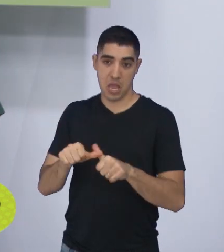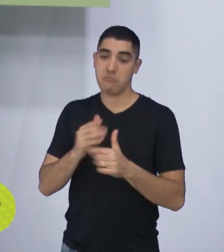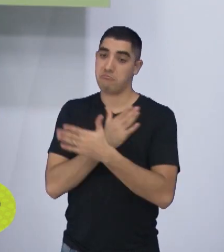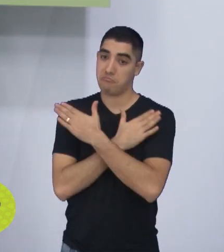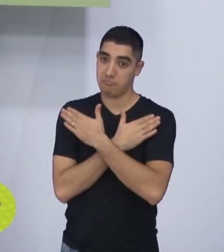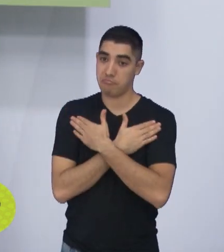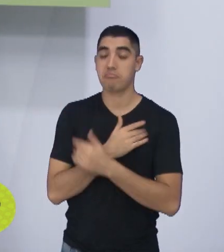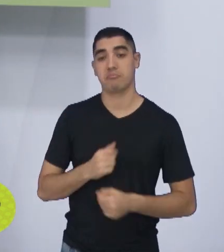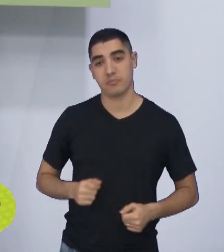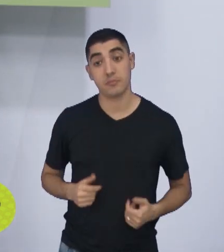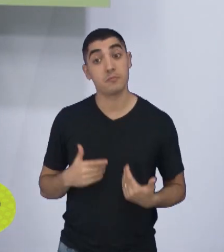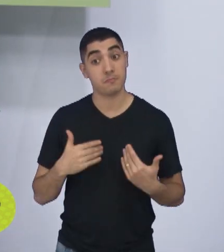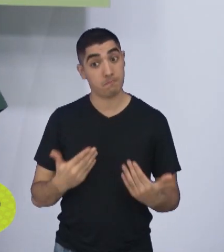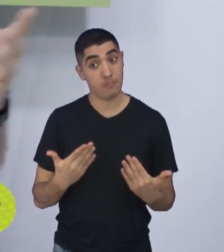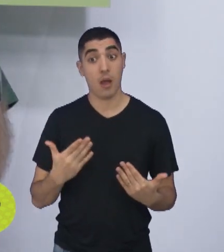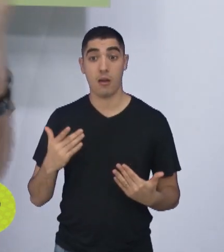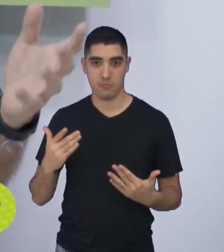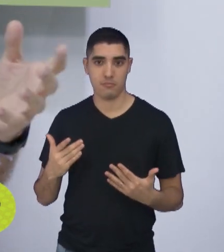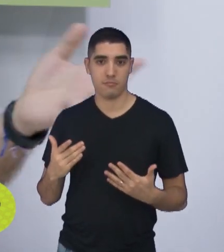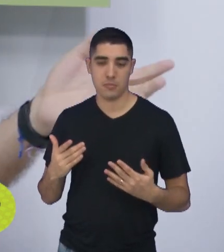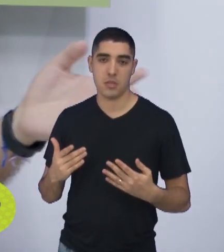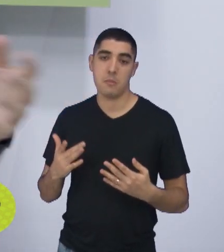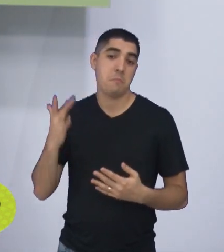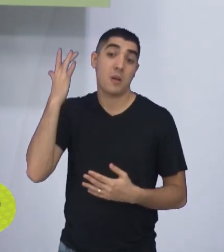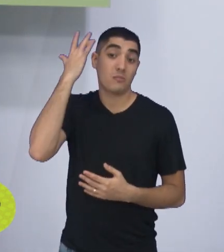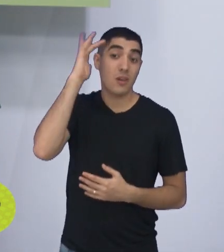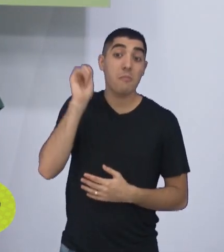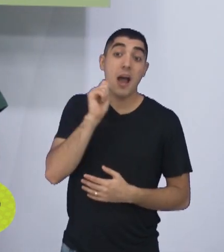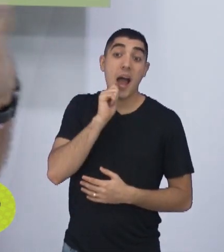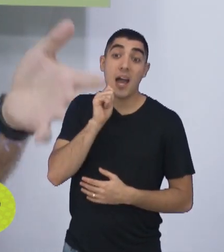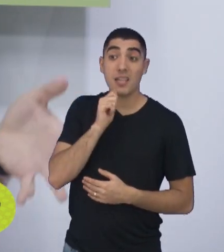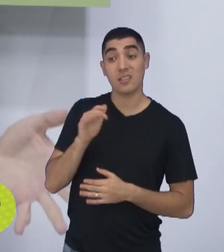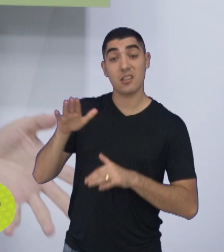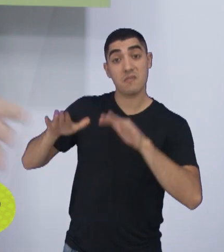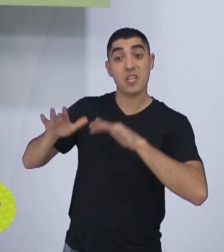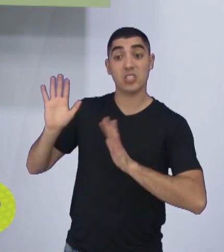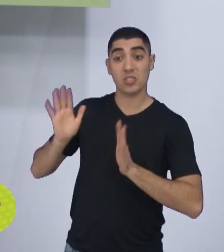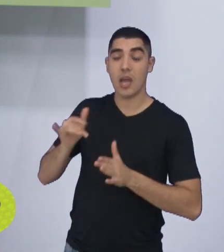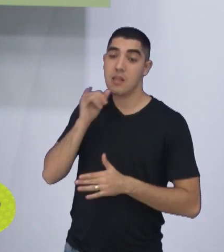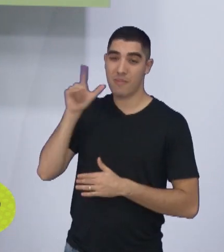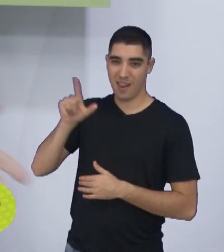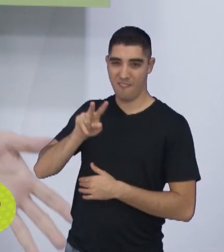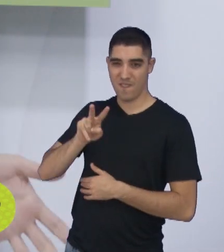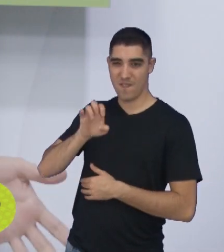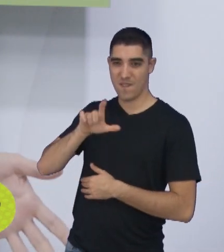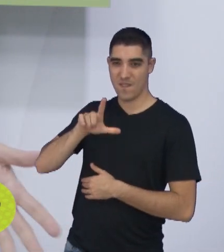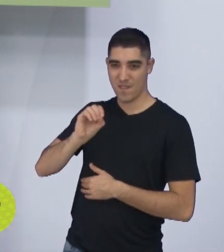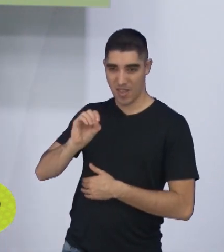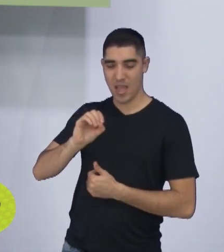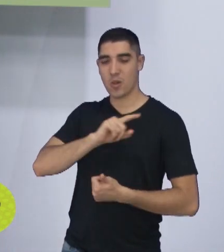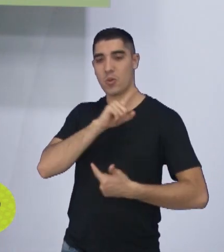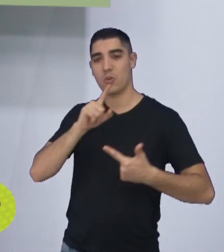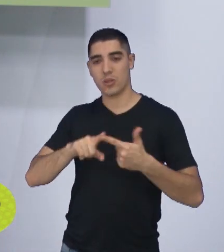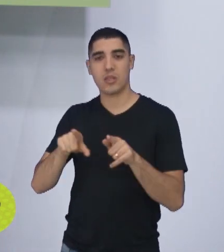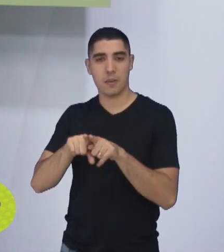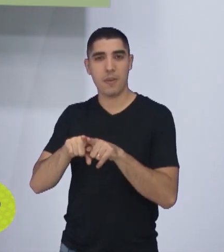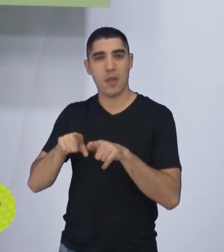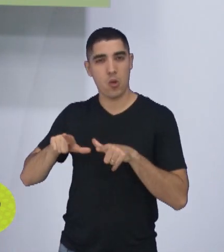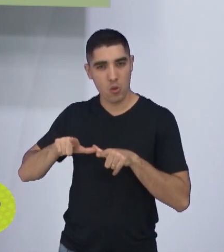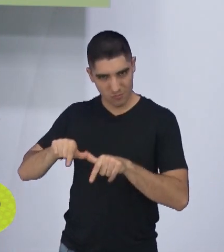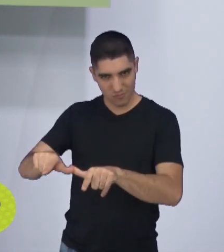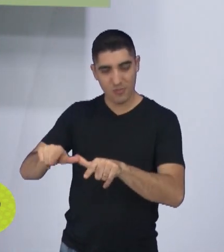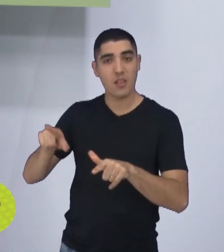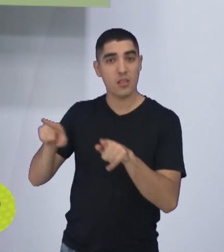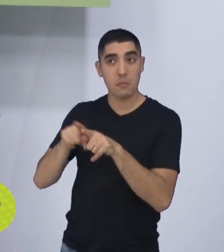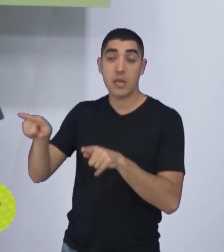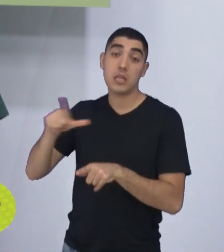falando desses dois, mas aí a gente não sabe se eles estão com contrato, porque o Veloclube e o Noroeste não vão jogar com a Paulista, a gente não sabe se eles estão com